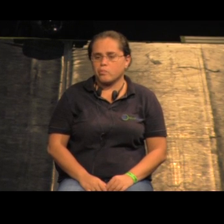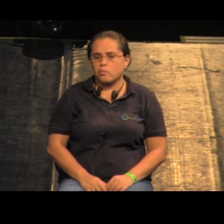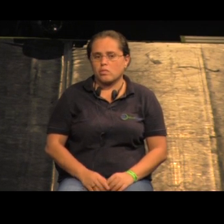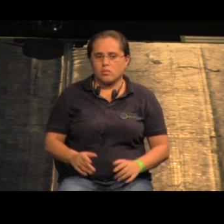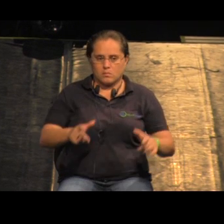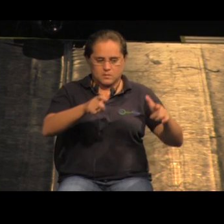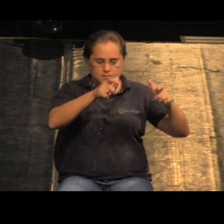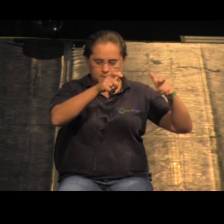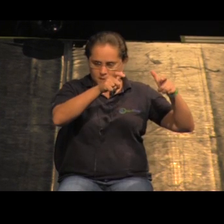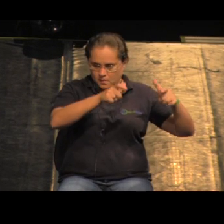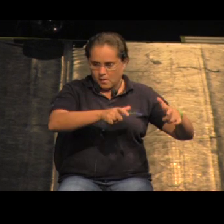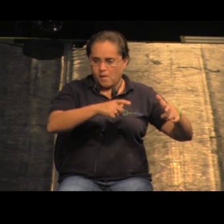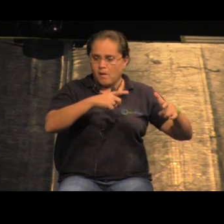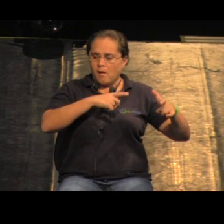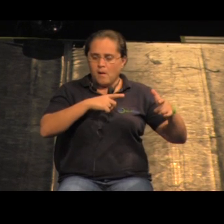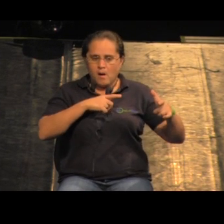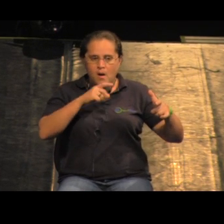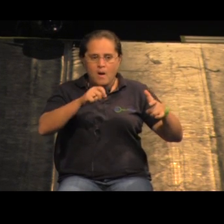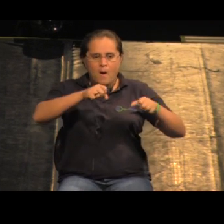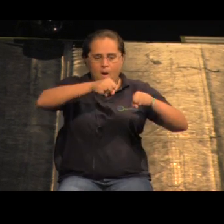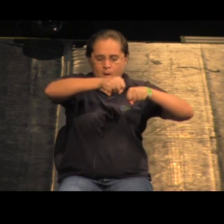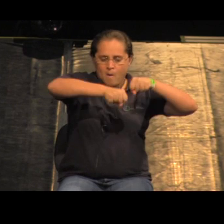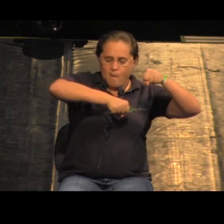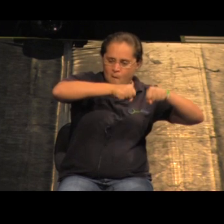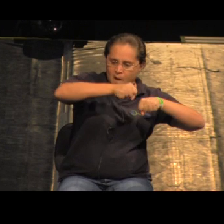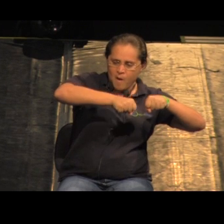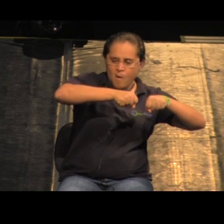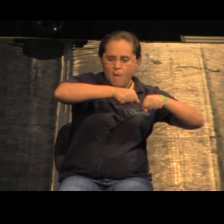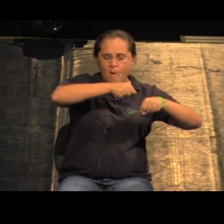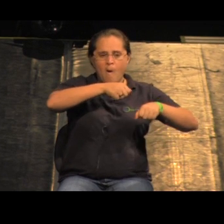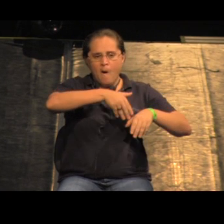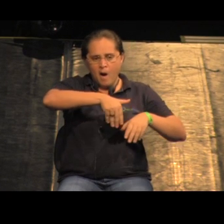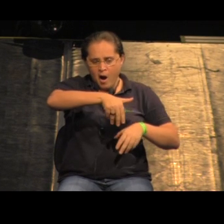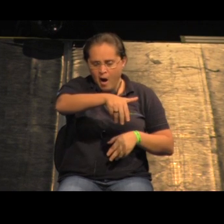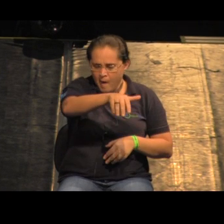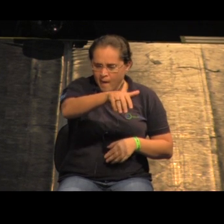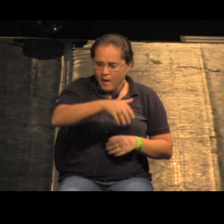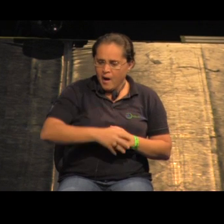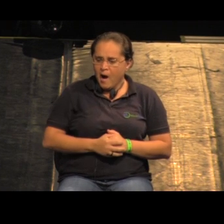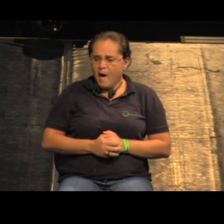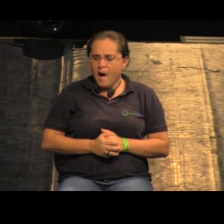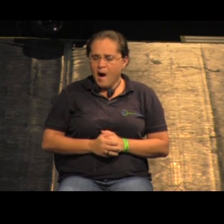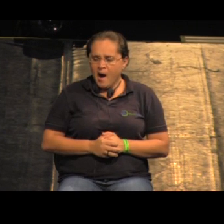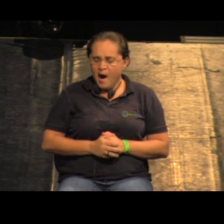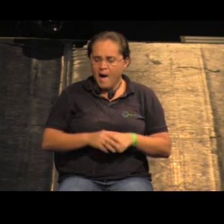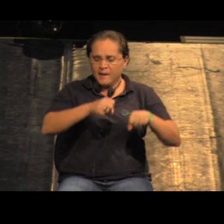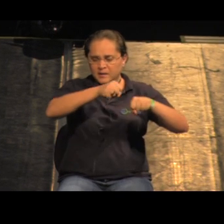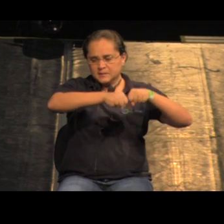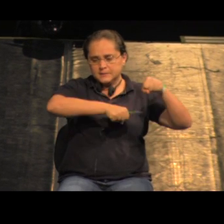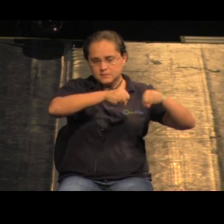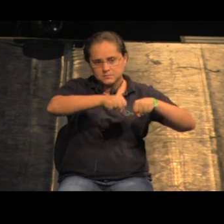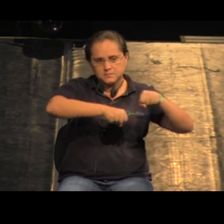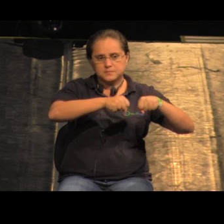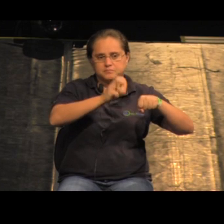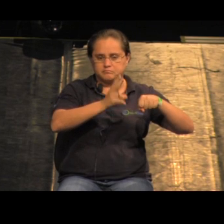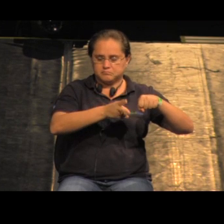o lugar onde você vê que existe uma demanda por ciclovia o pessoal da favela anda muito de bicicleta andava no meio da pista e as bicicletas ficavam